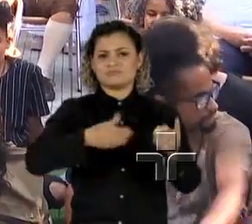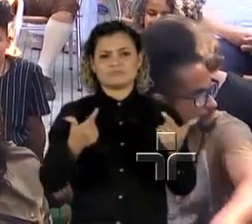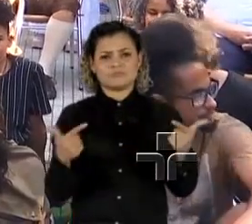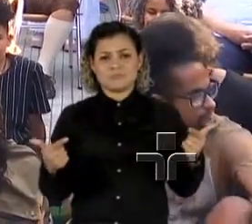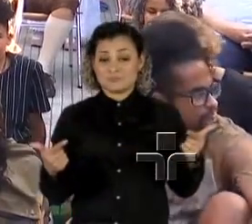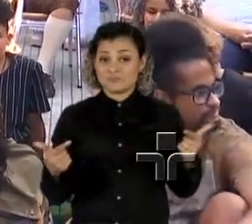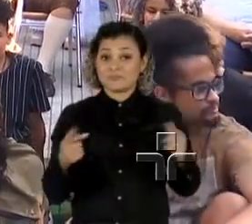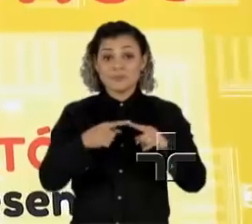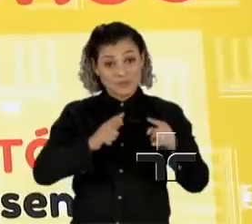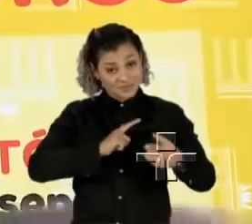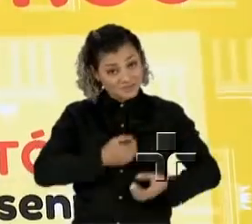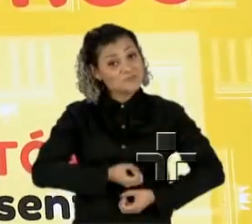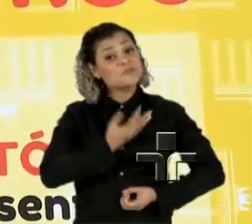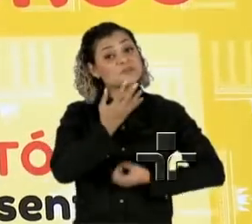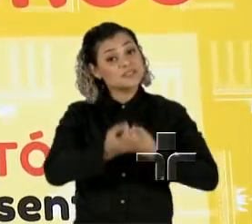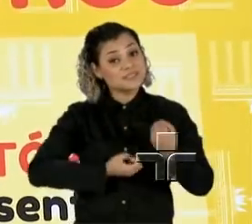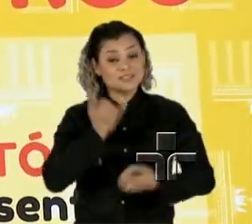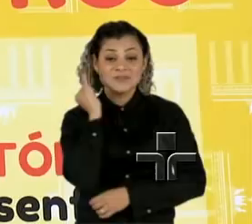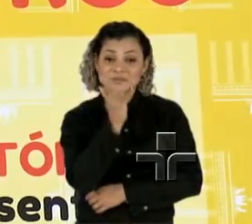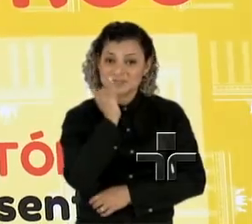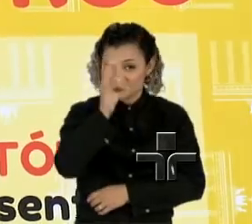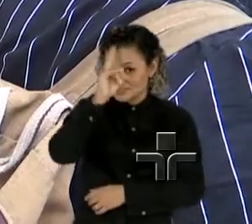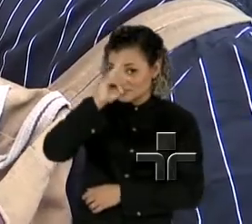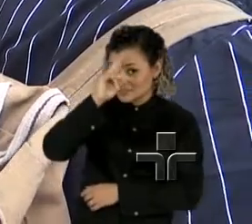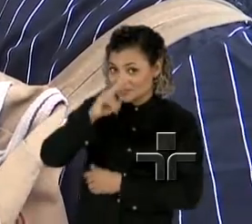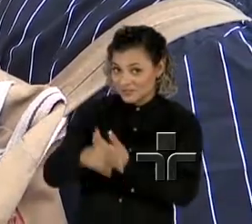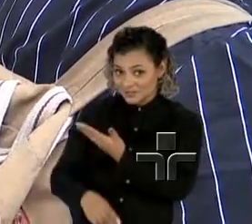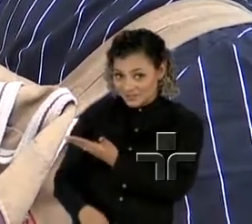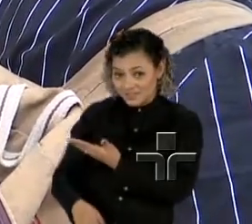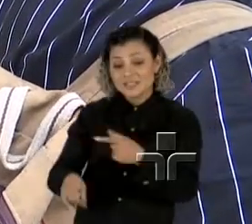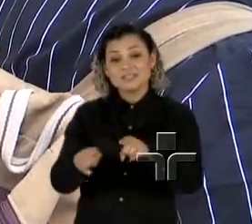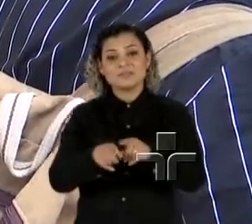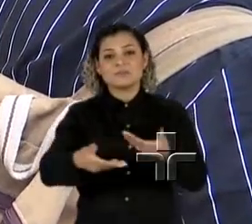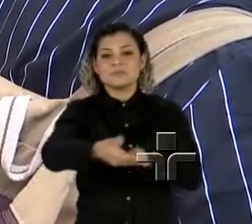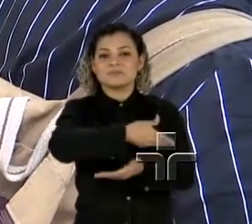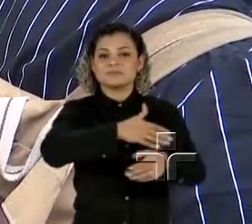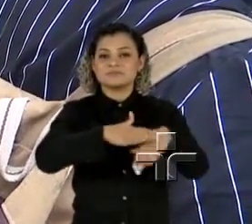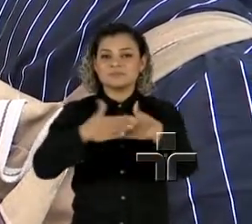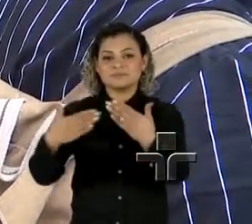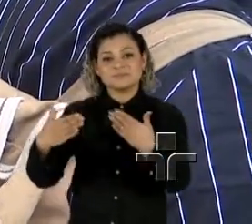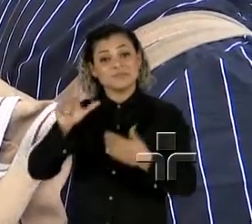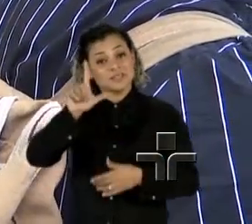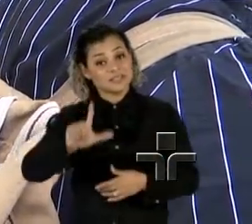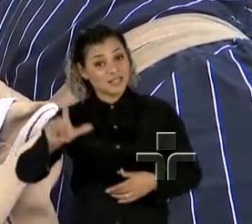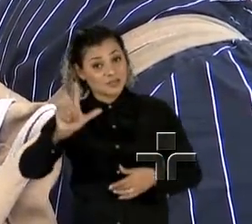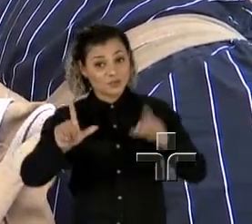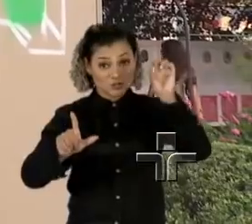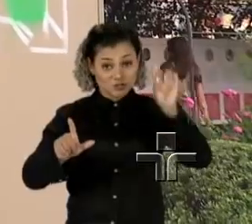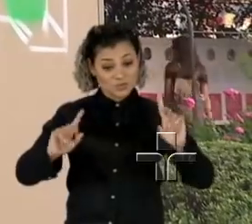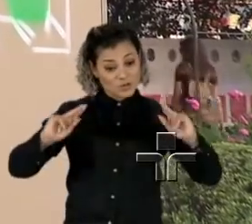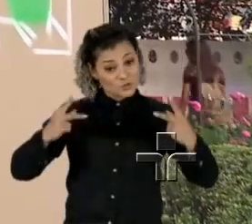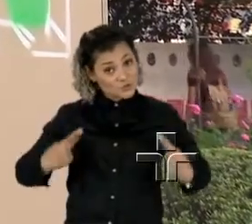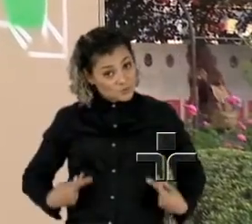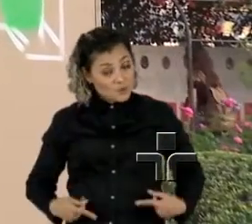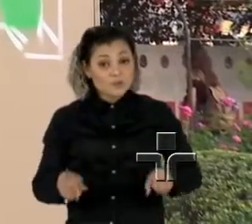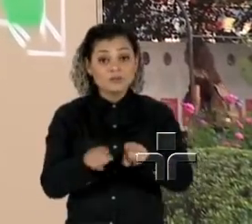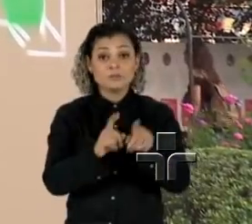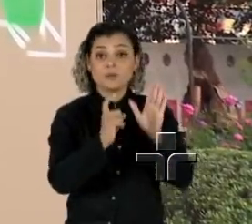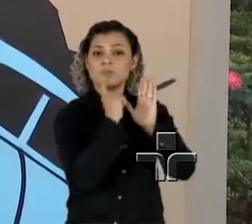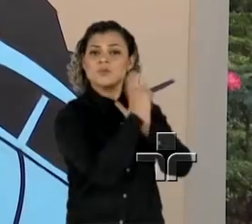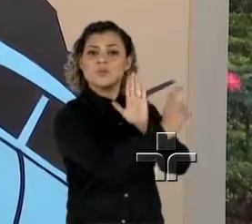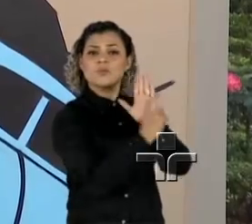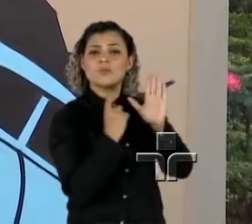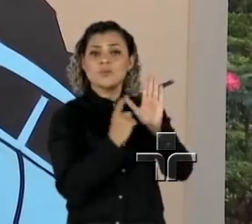Teve declamação de poesia, contação de histórias dos irmãos Green, roda de conversas sobre literatura e direitos humanos, e um muro foi